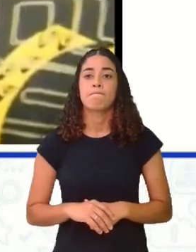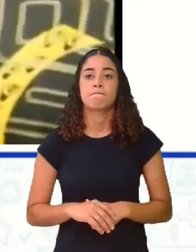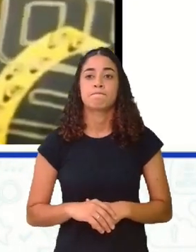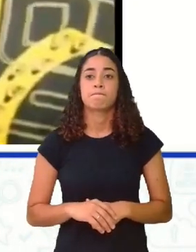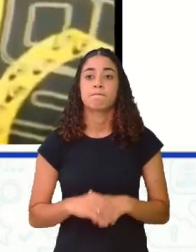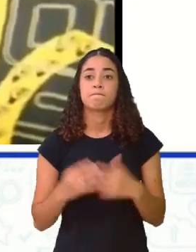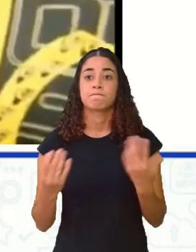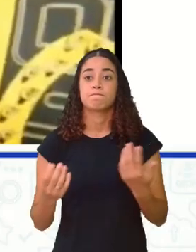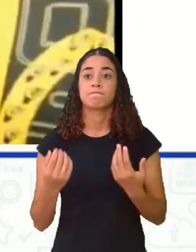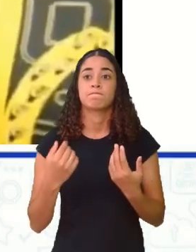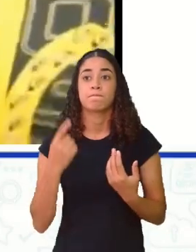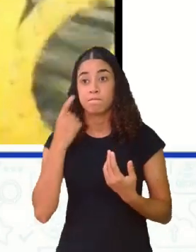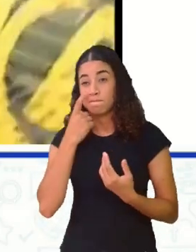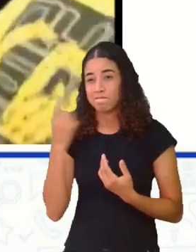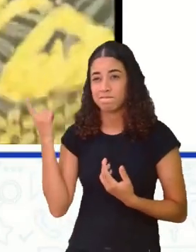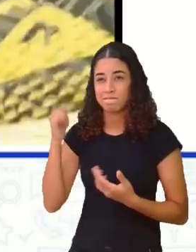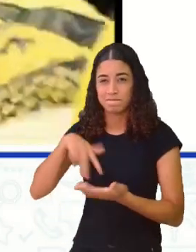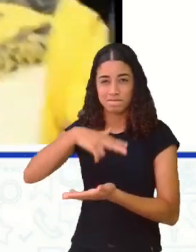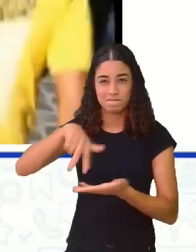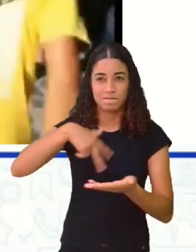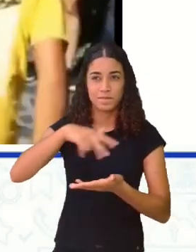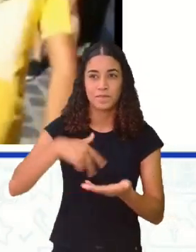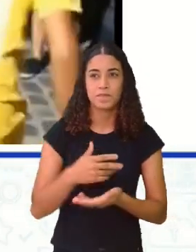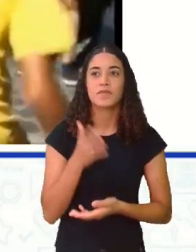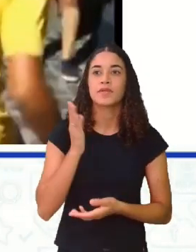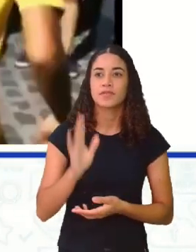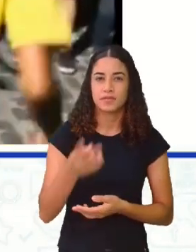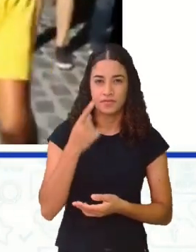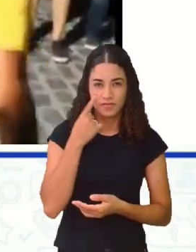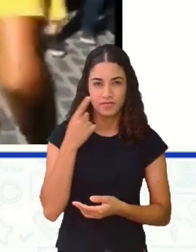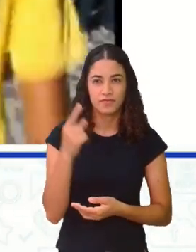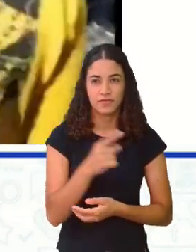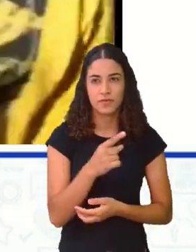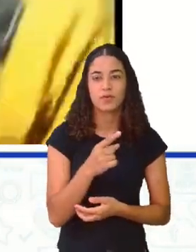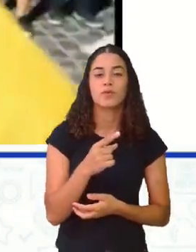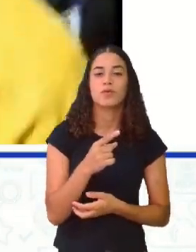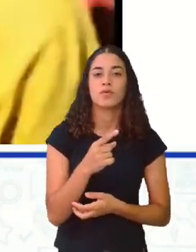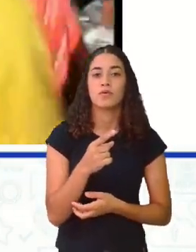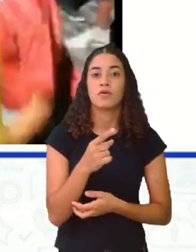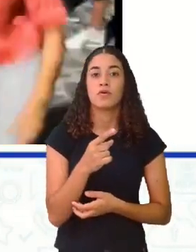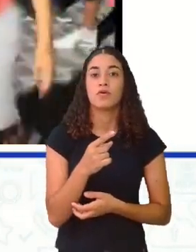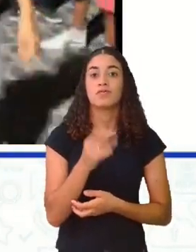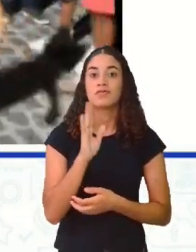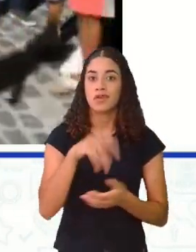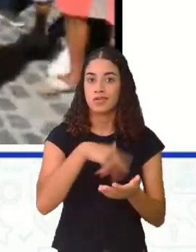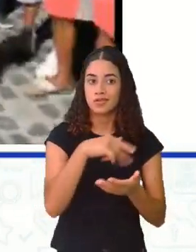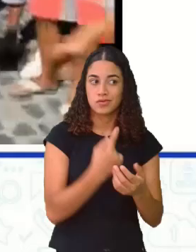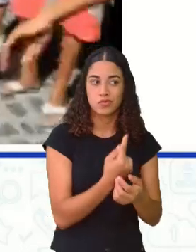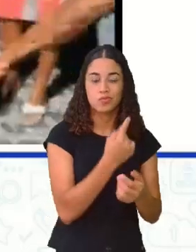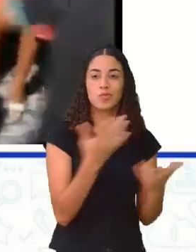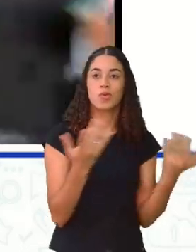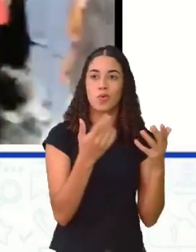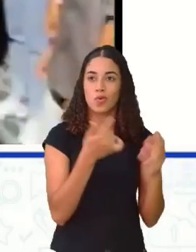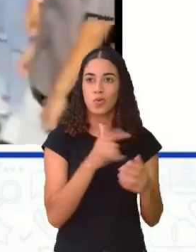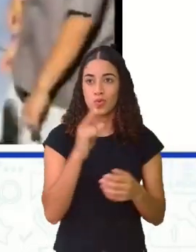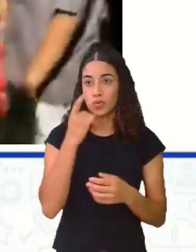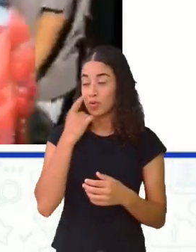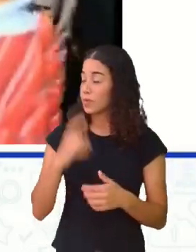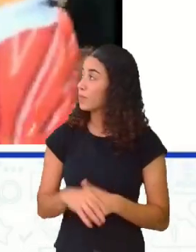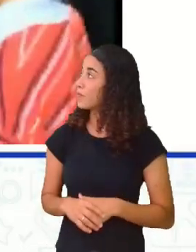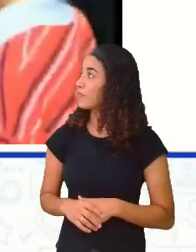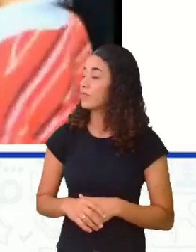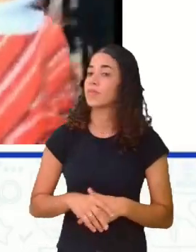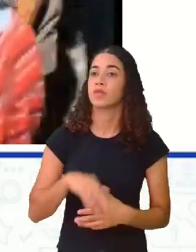sobre o cavalo marinho. Então, a gente já viu aí o pastorinho, né? E agora a gente vai ver o cavalo marinho. Então, vocês estão vendo aí uma